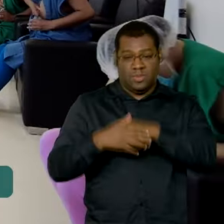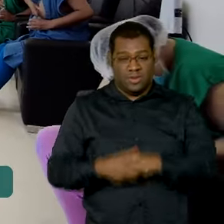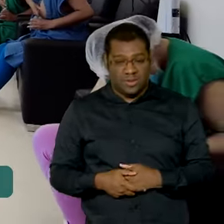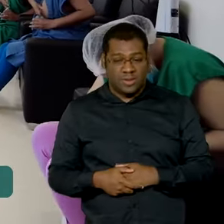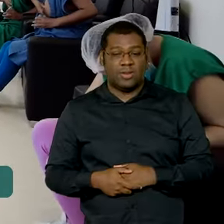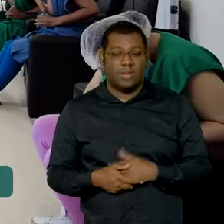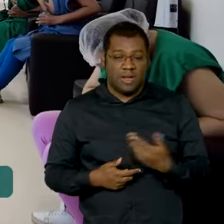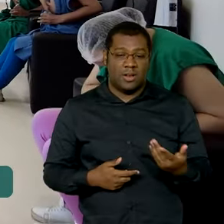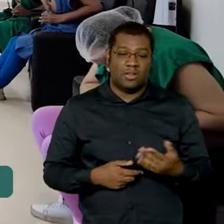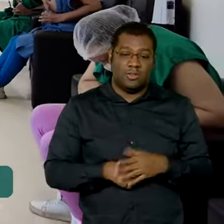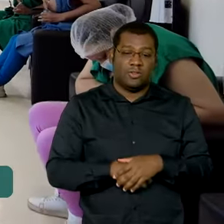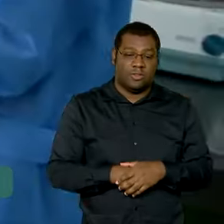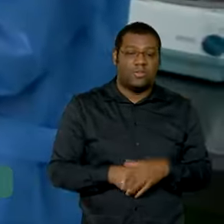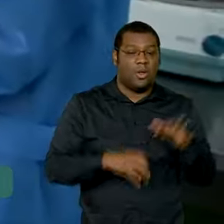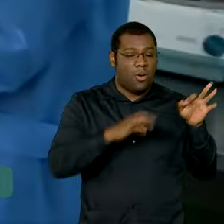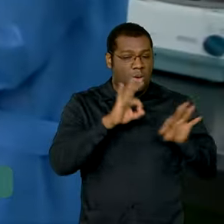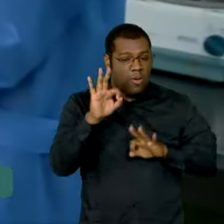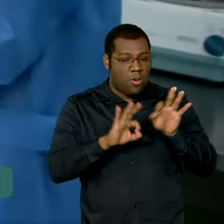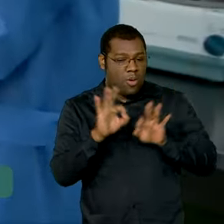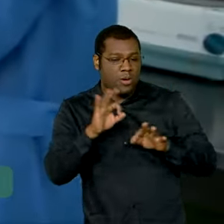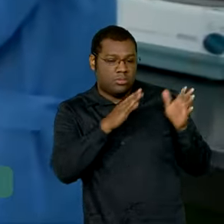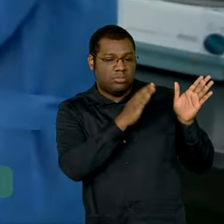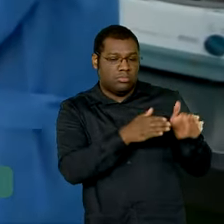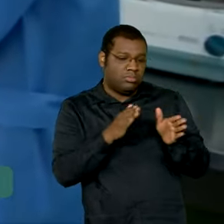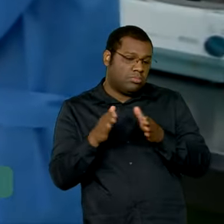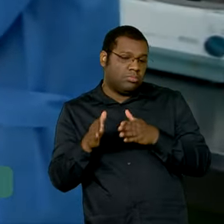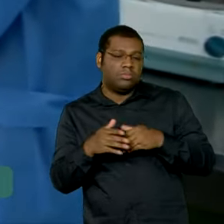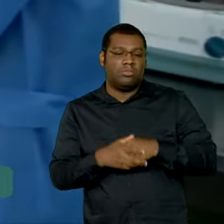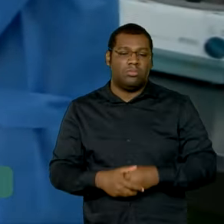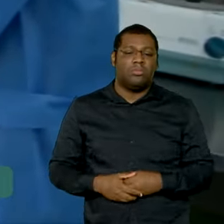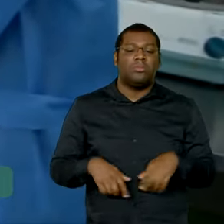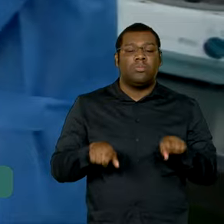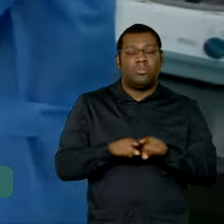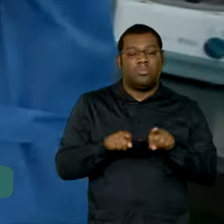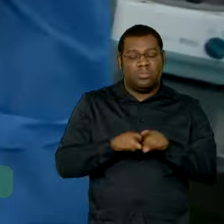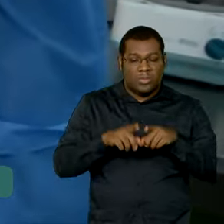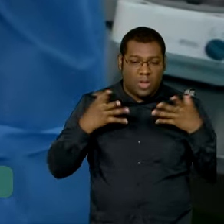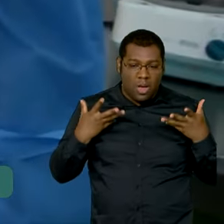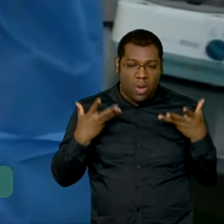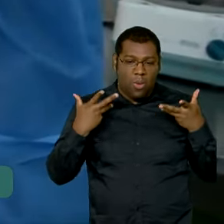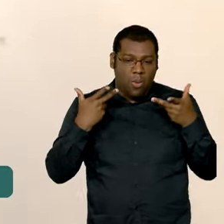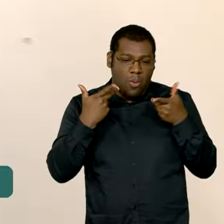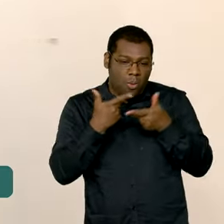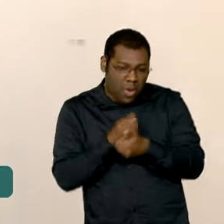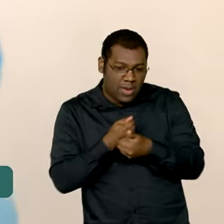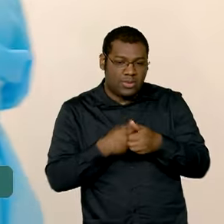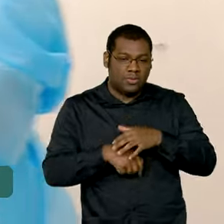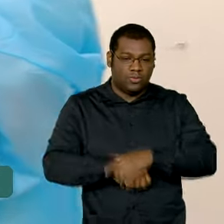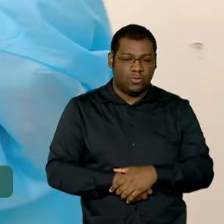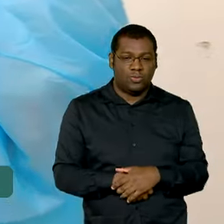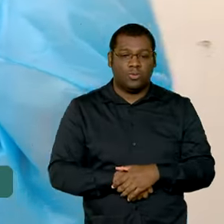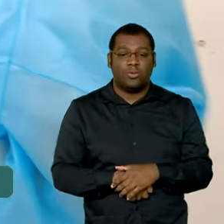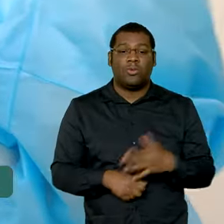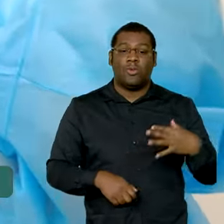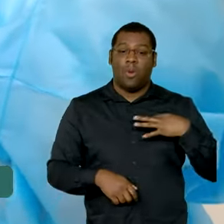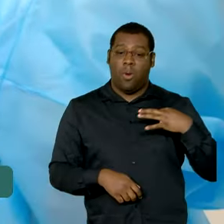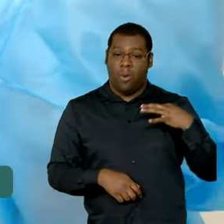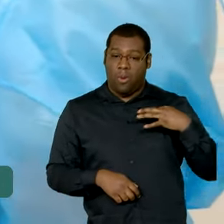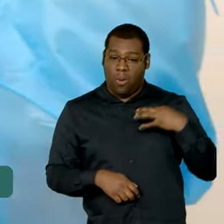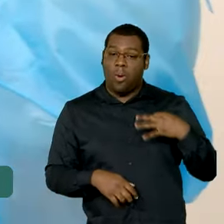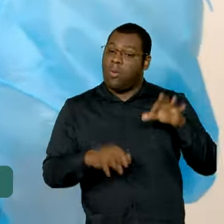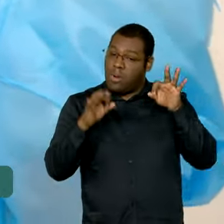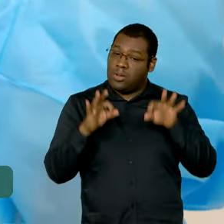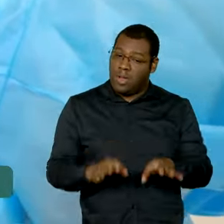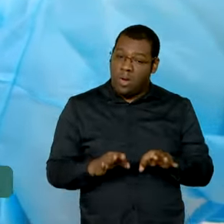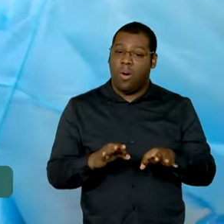desde o auxílio com a ordenha, o processo de controle de qualidade e a pasteurização. Sempre com roupas de proteção